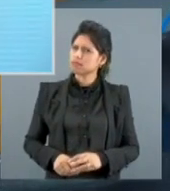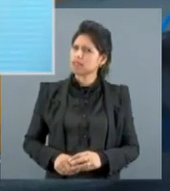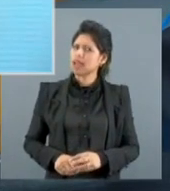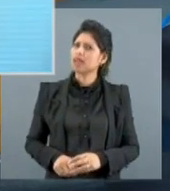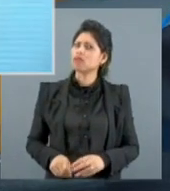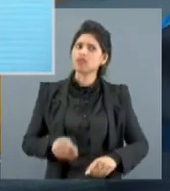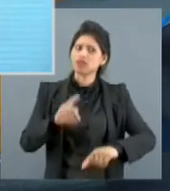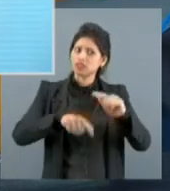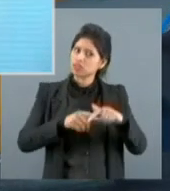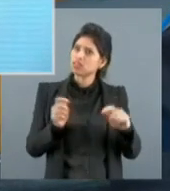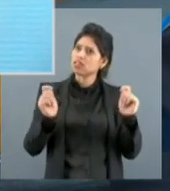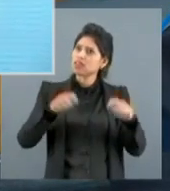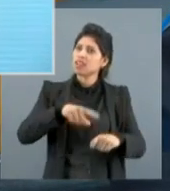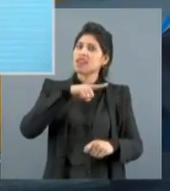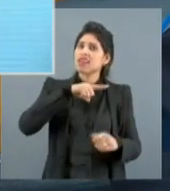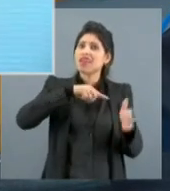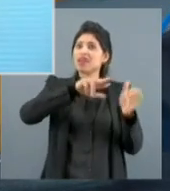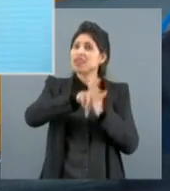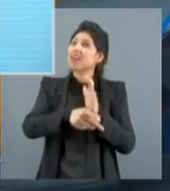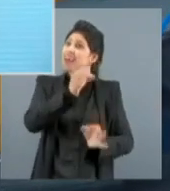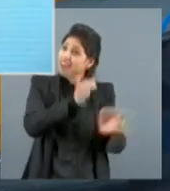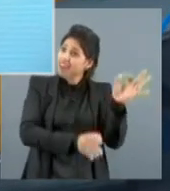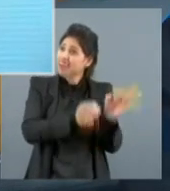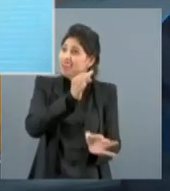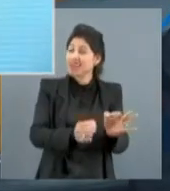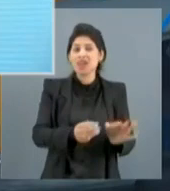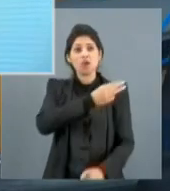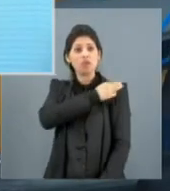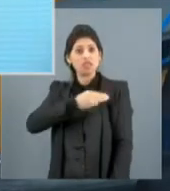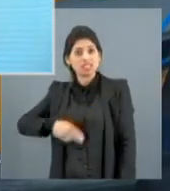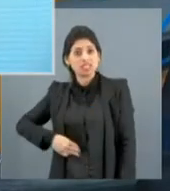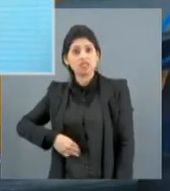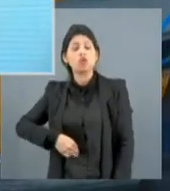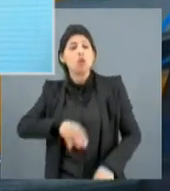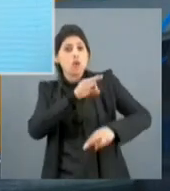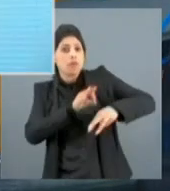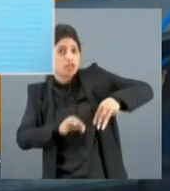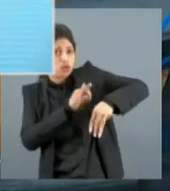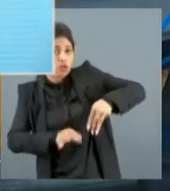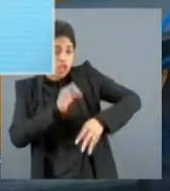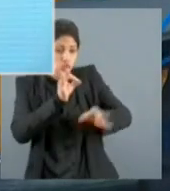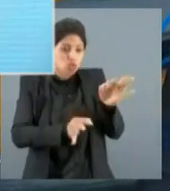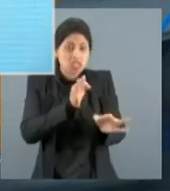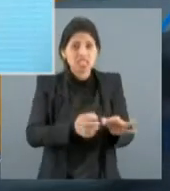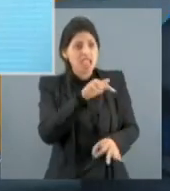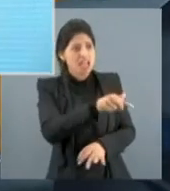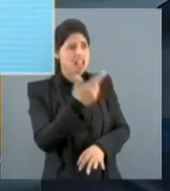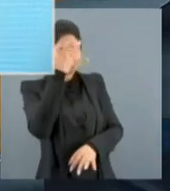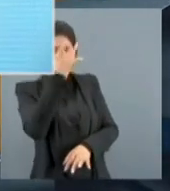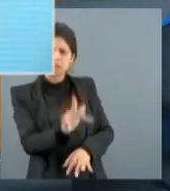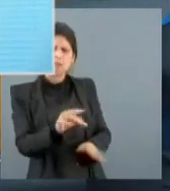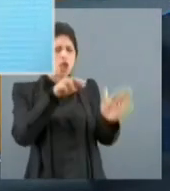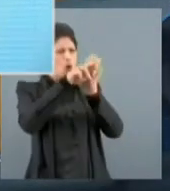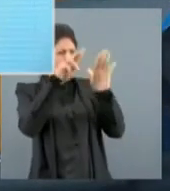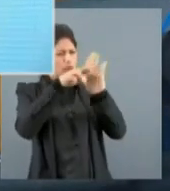demandas com Jair Bolsonaro. Como é que você analisa a participação do senador Flávio Bolsonaro e esse posicionamento de Mauro Cid